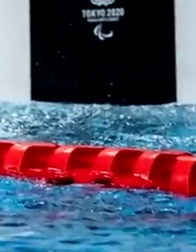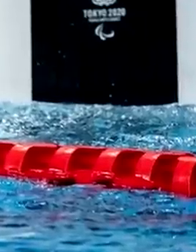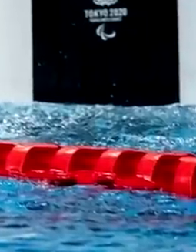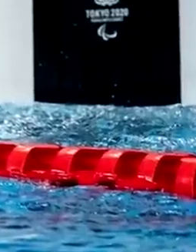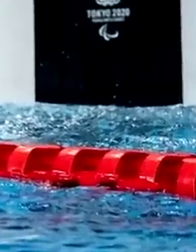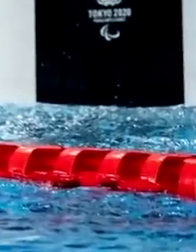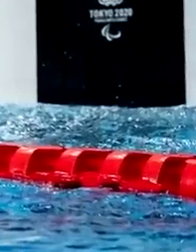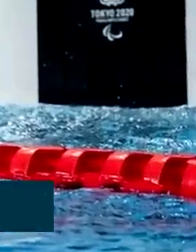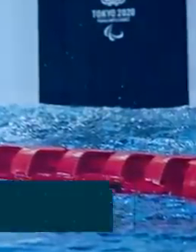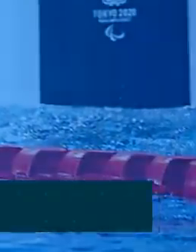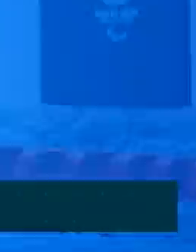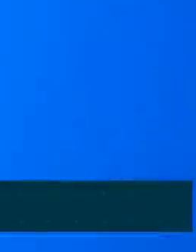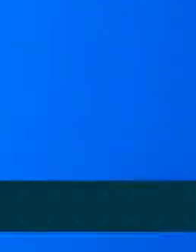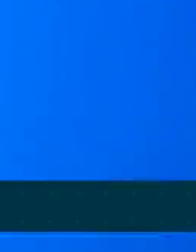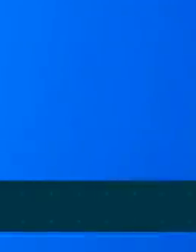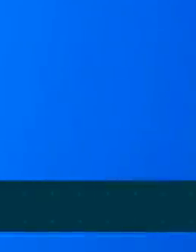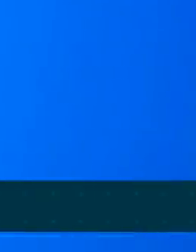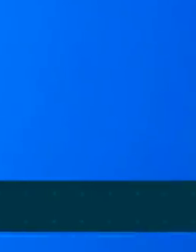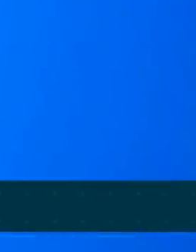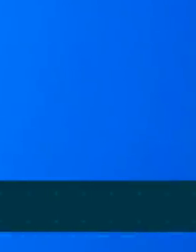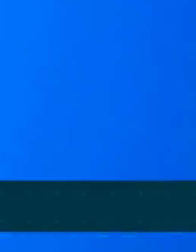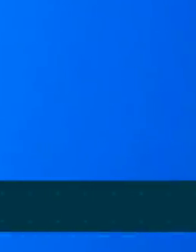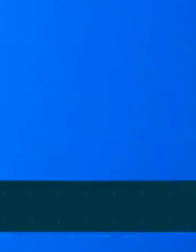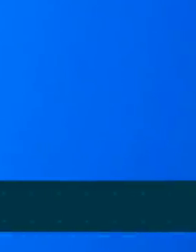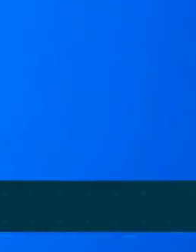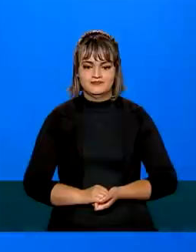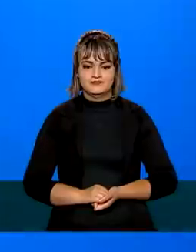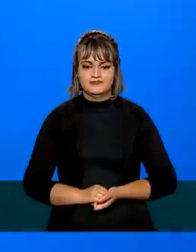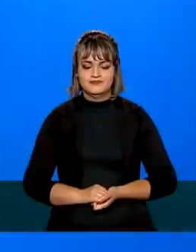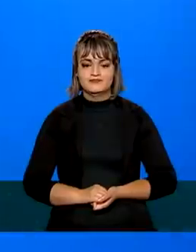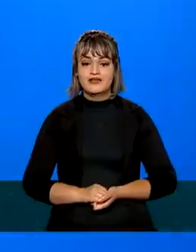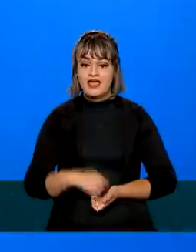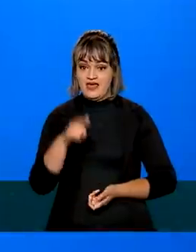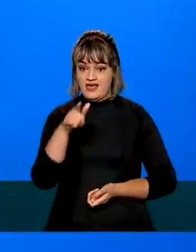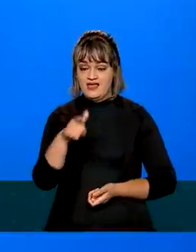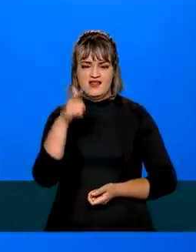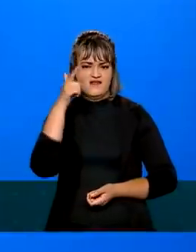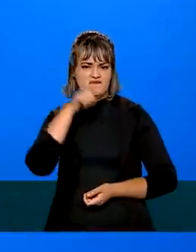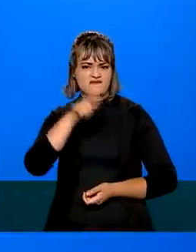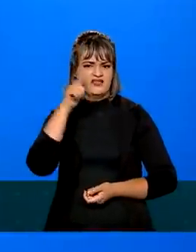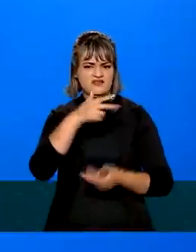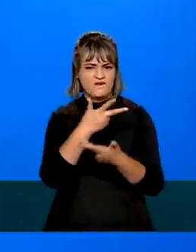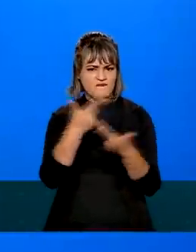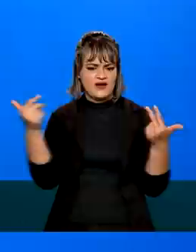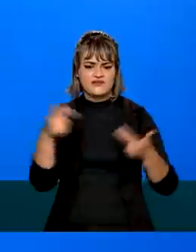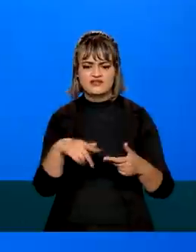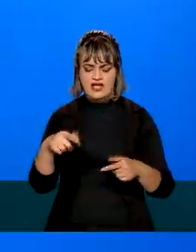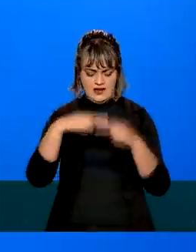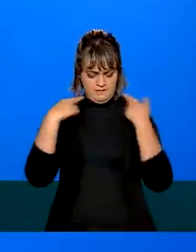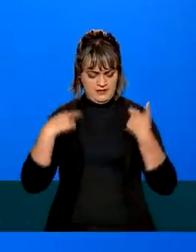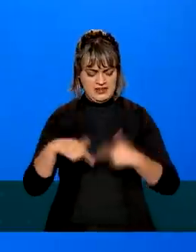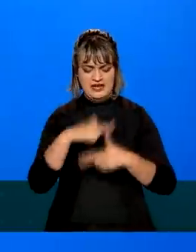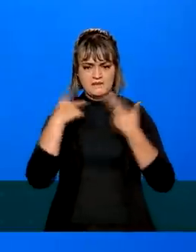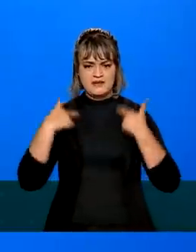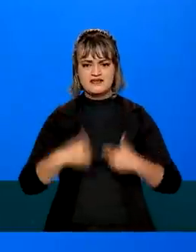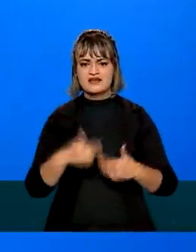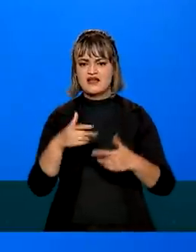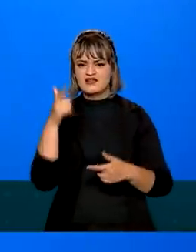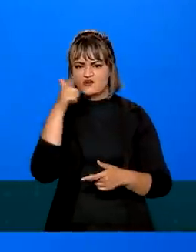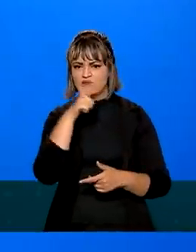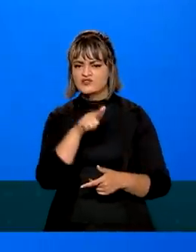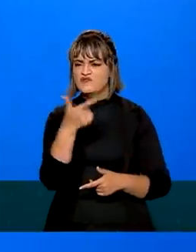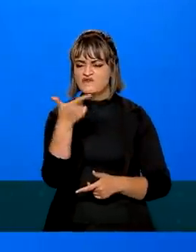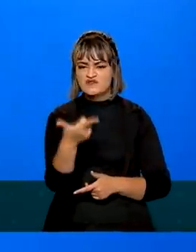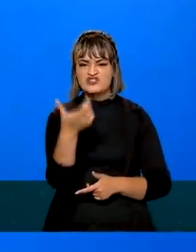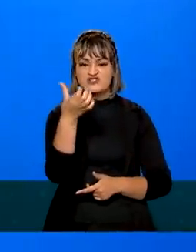conquistado bronze ontem, ganhou mais um bronze, desta vez nos 100 metros livre. Ele é o maior medalhista brasileiro com 26